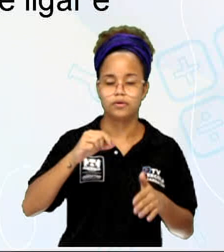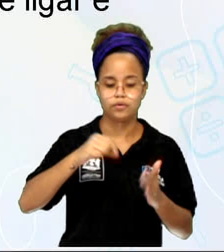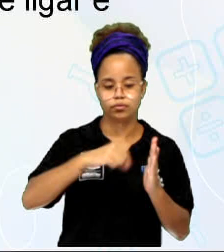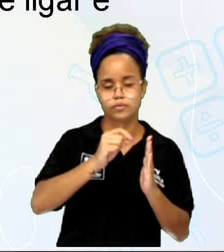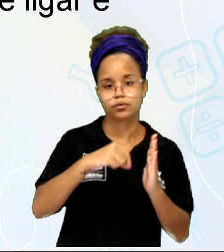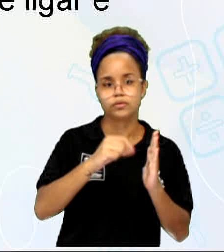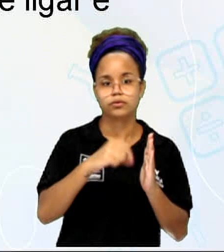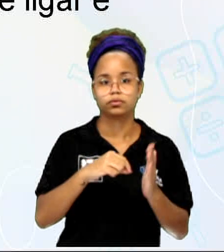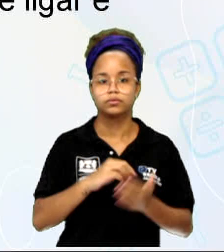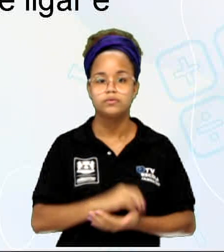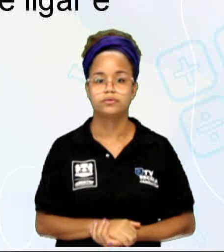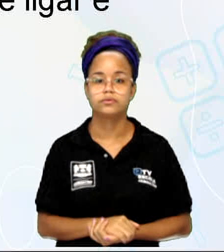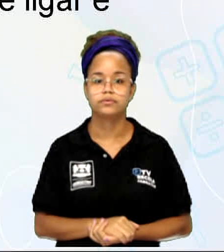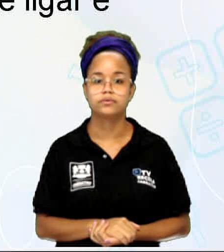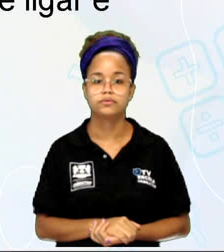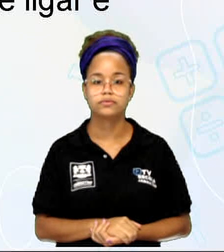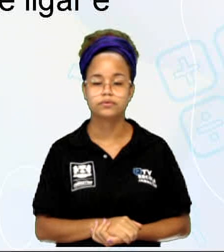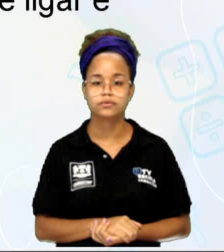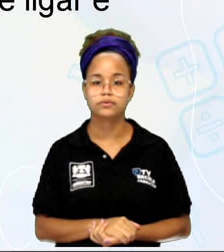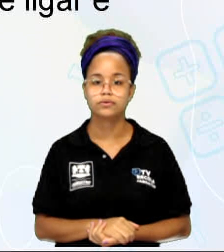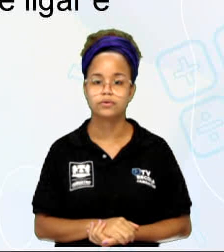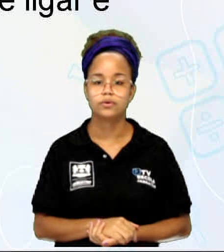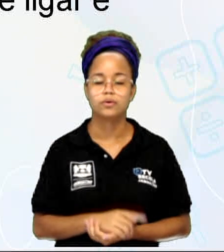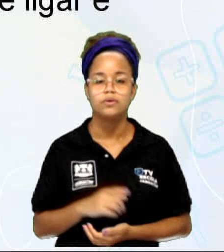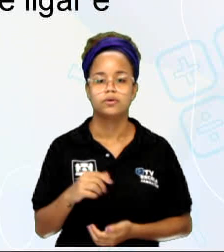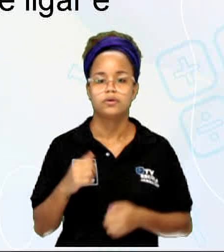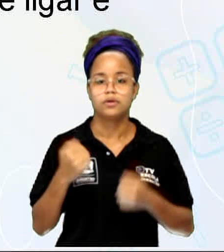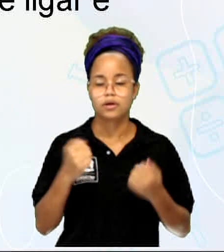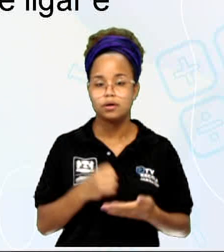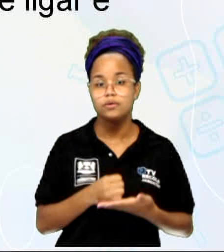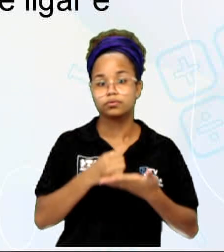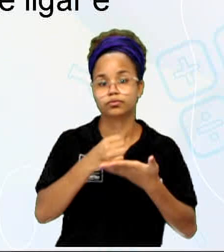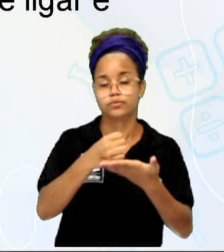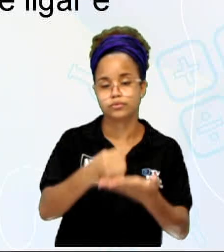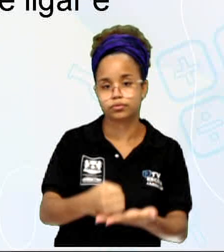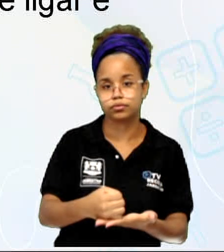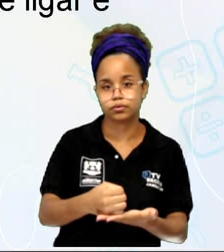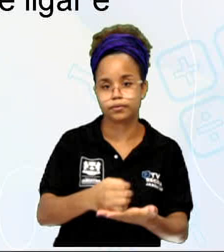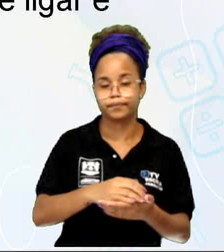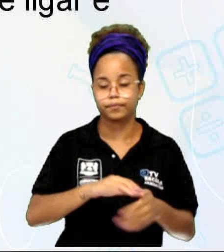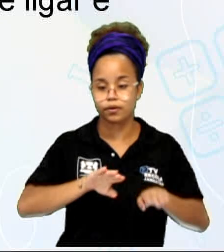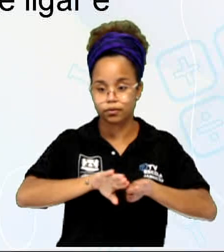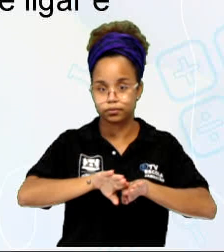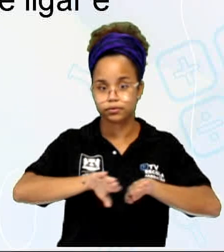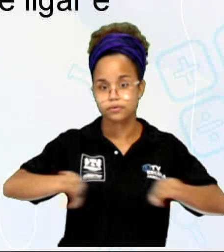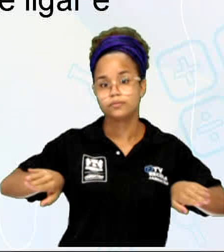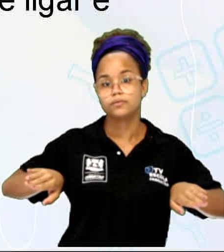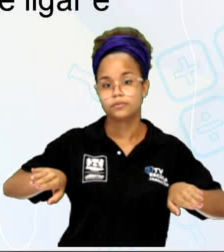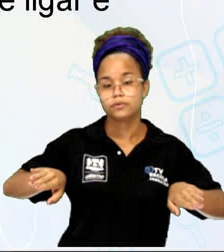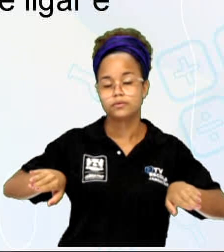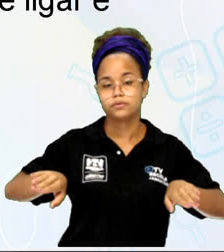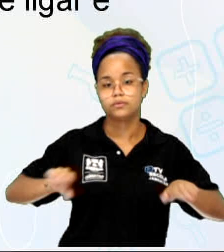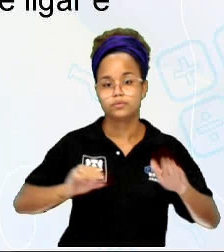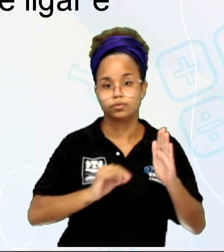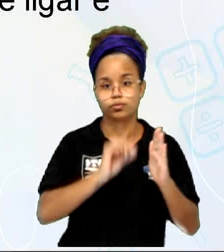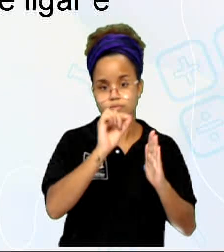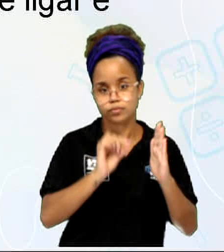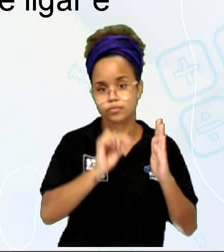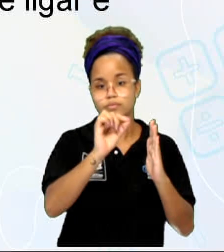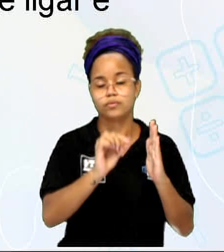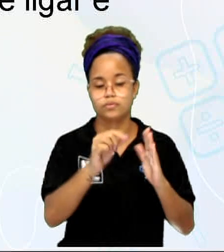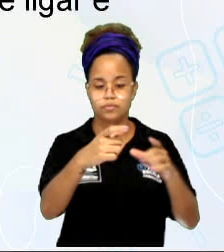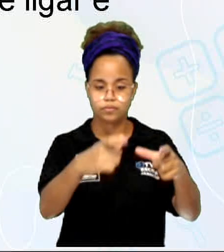sexa... Eita! O seccionamento, né, ou seja, ele vai separar os circuitos também